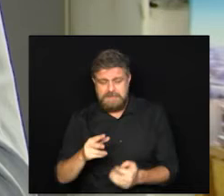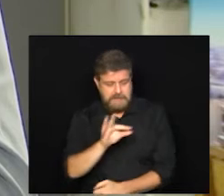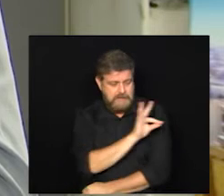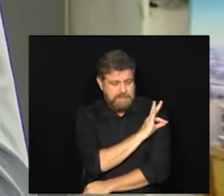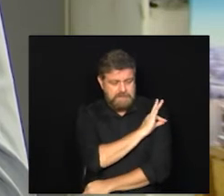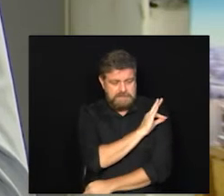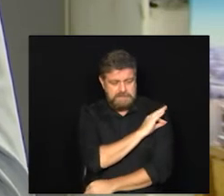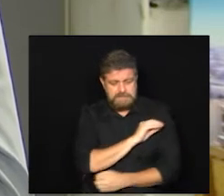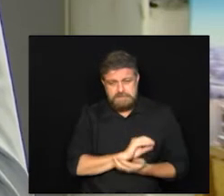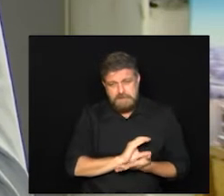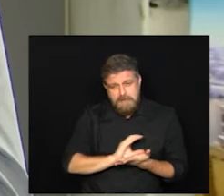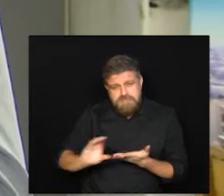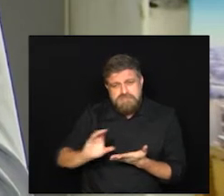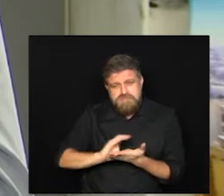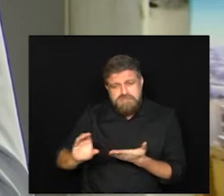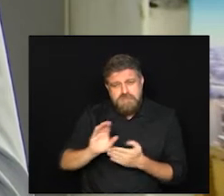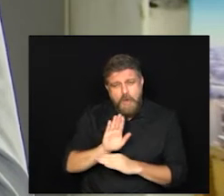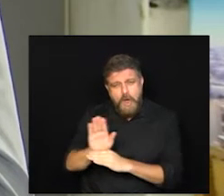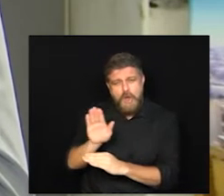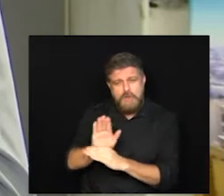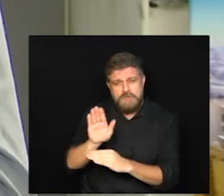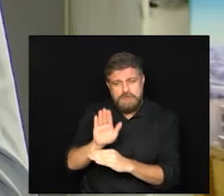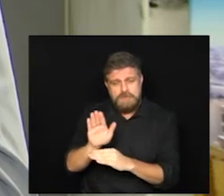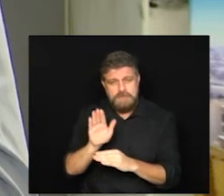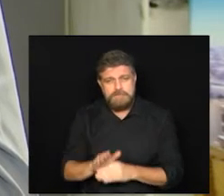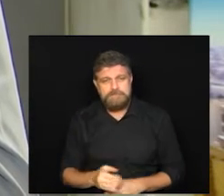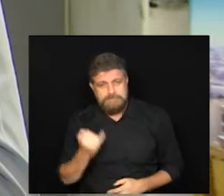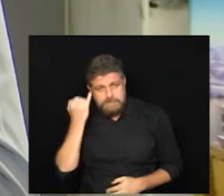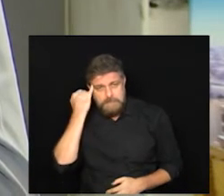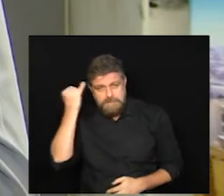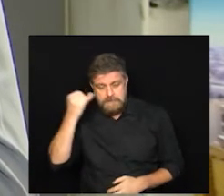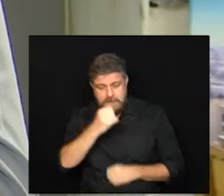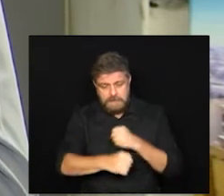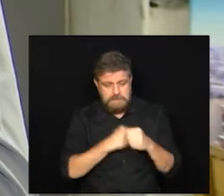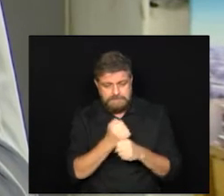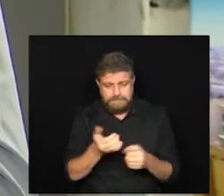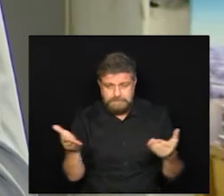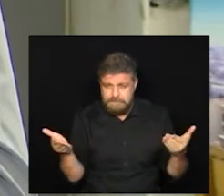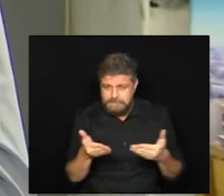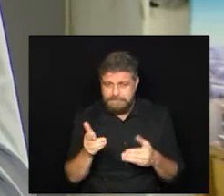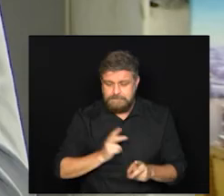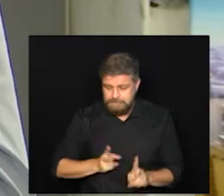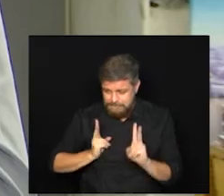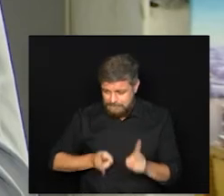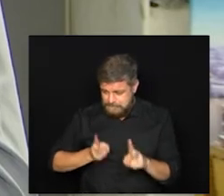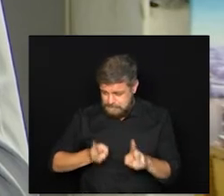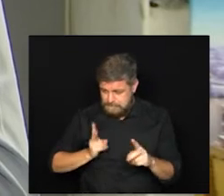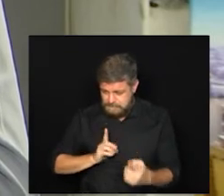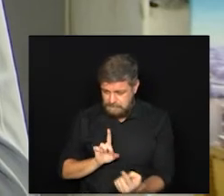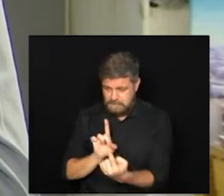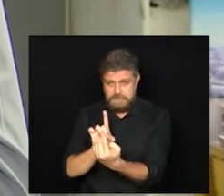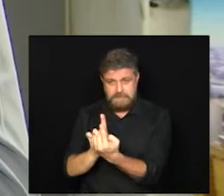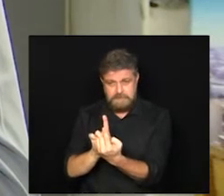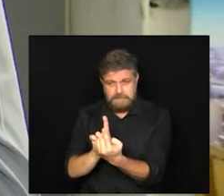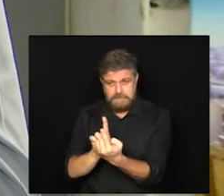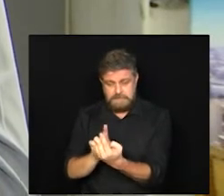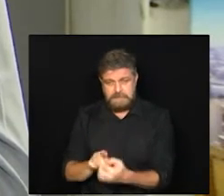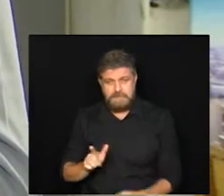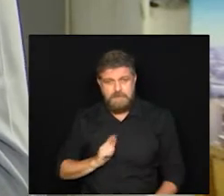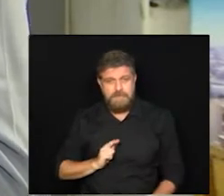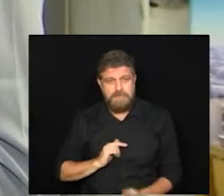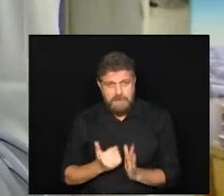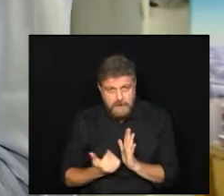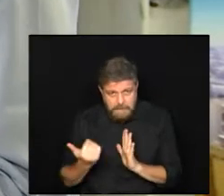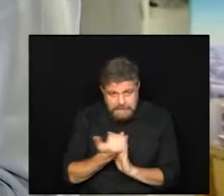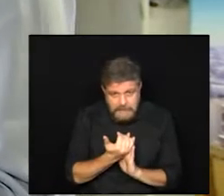programas desenvolvidos pela prefeitura a ideia desse ano é manter esses atendimentos e talvez ampliar